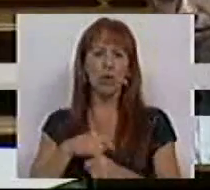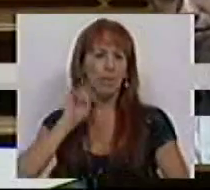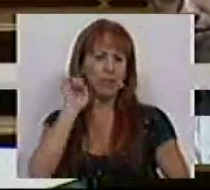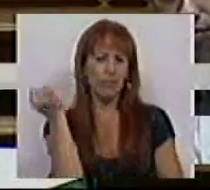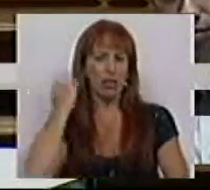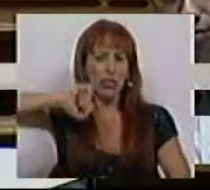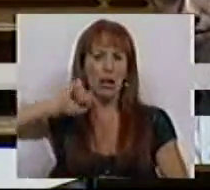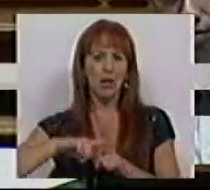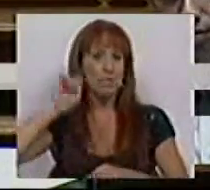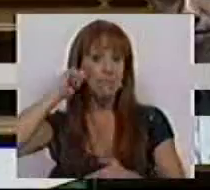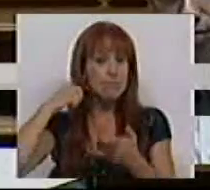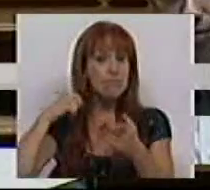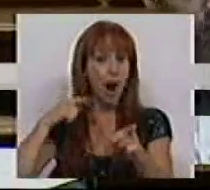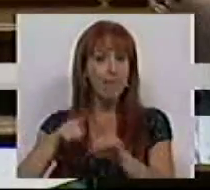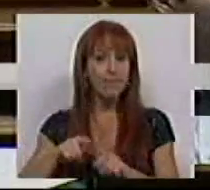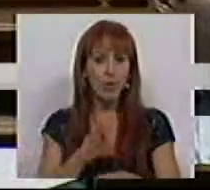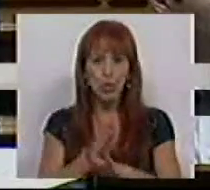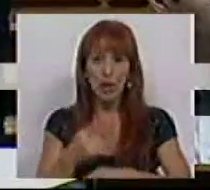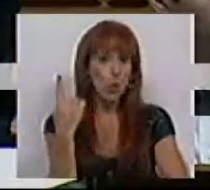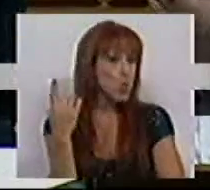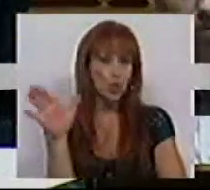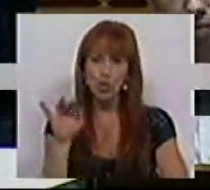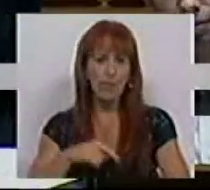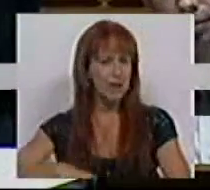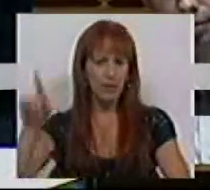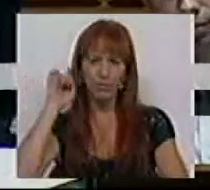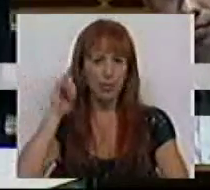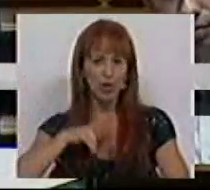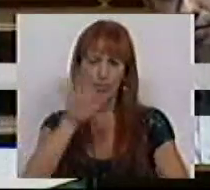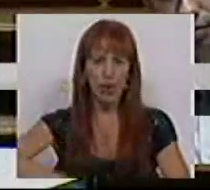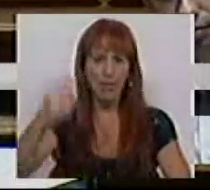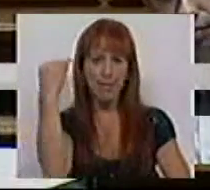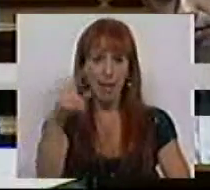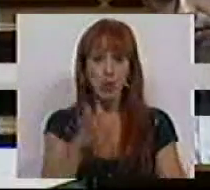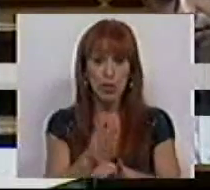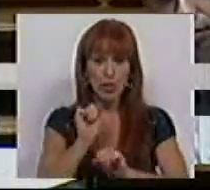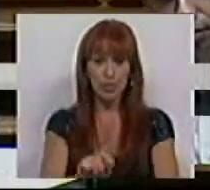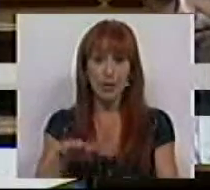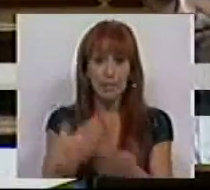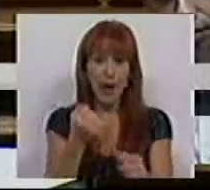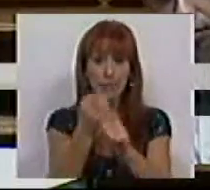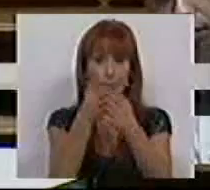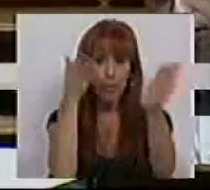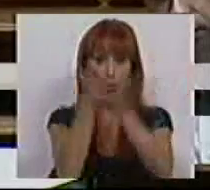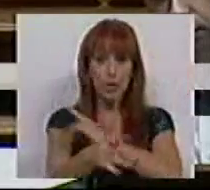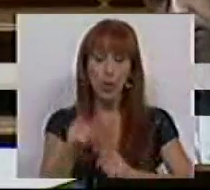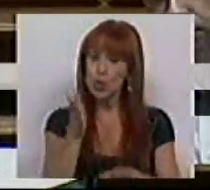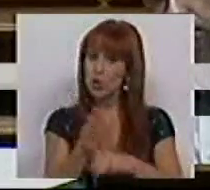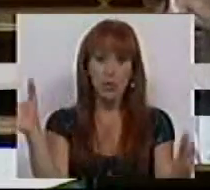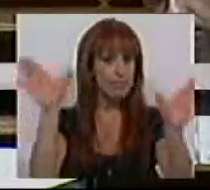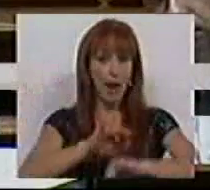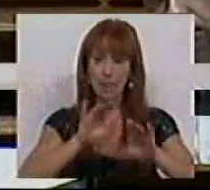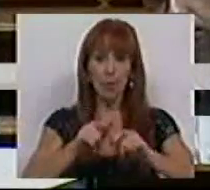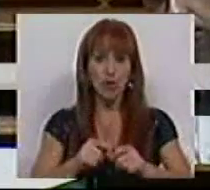desrespeitar e a prejudicar um dos setores mais importantes do país. Um setor que gera emprego e um dos setores que